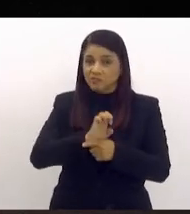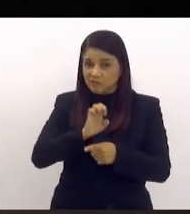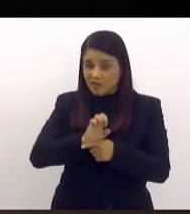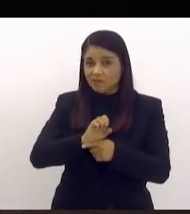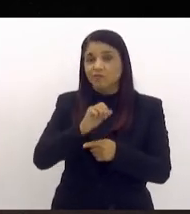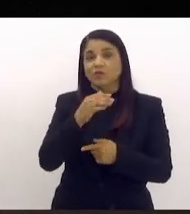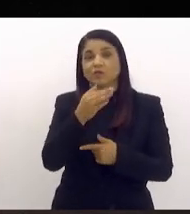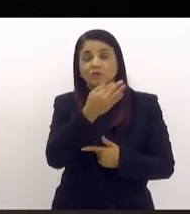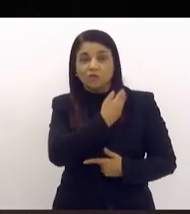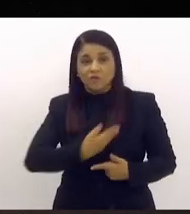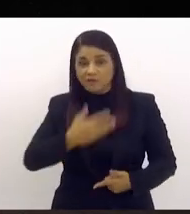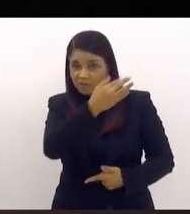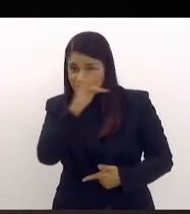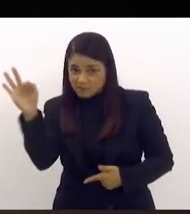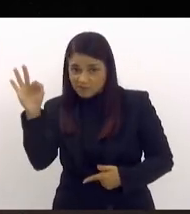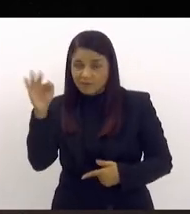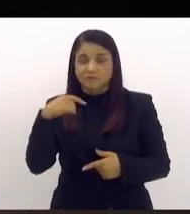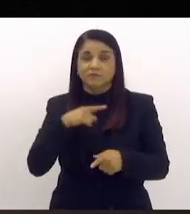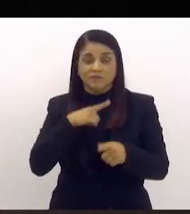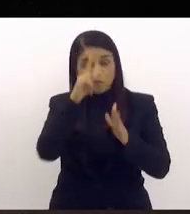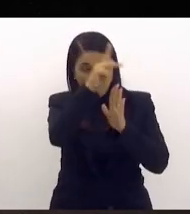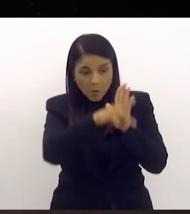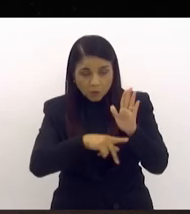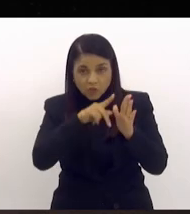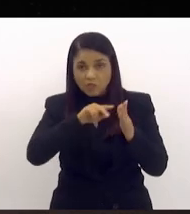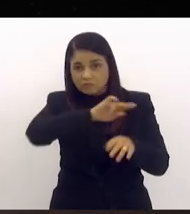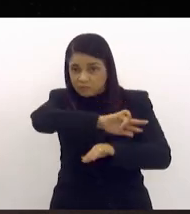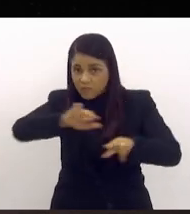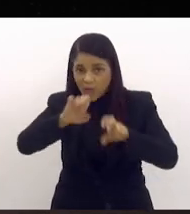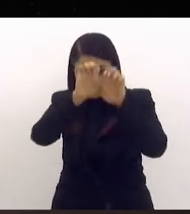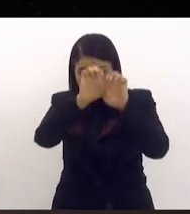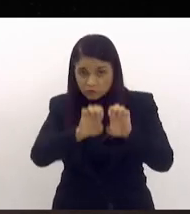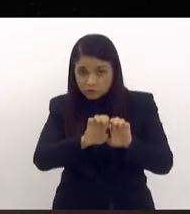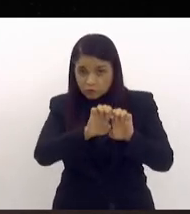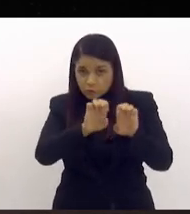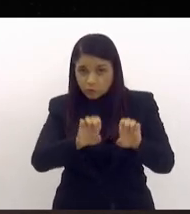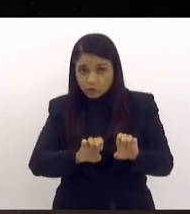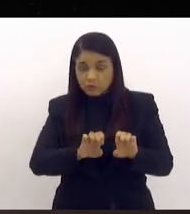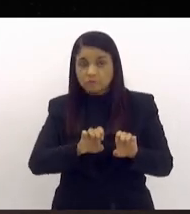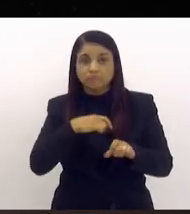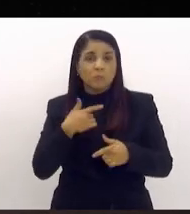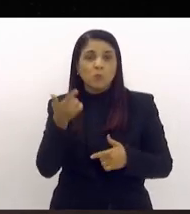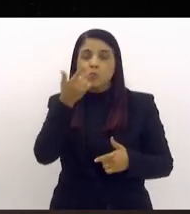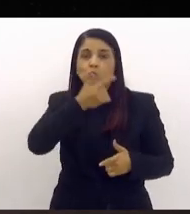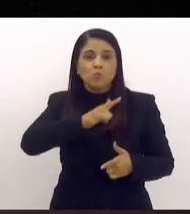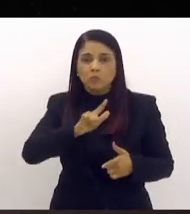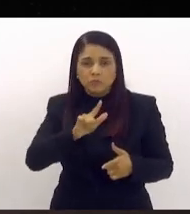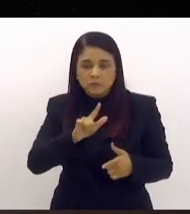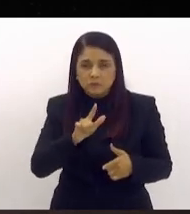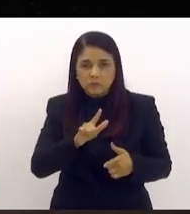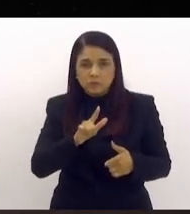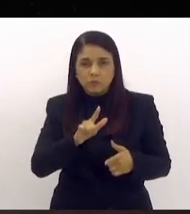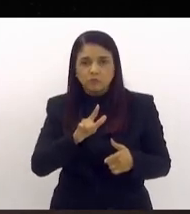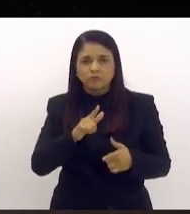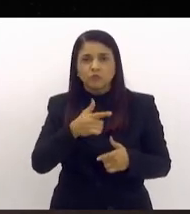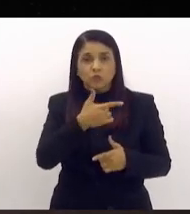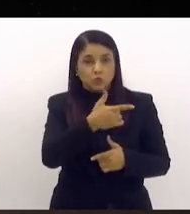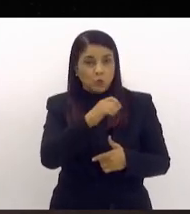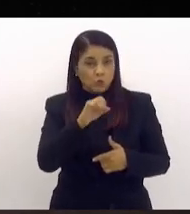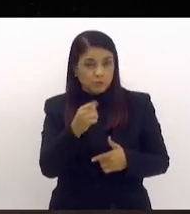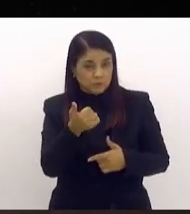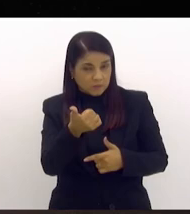teve muito projeto estruturante que não conseguiu, evidentemente, que 2016